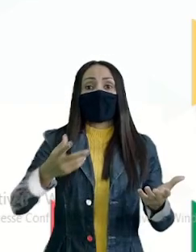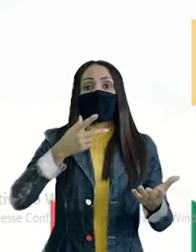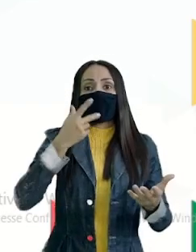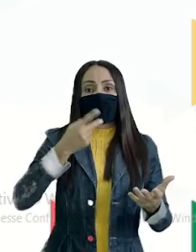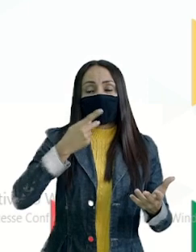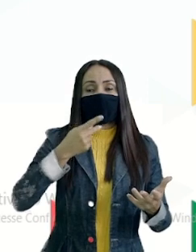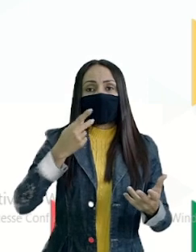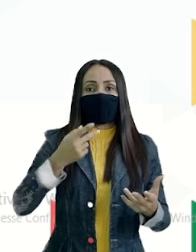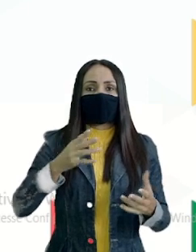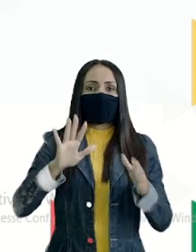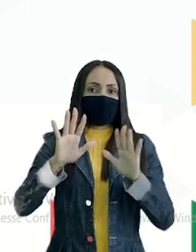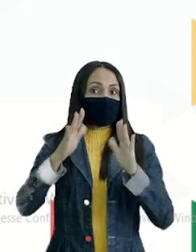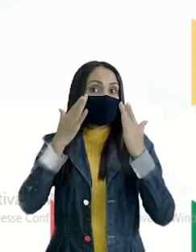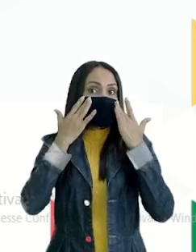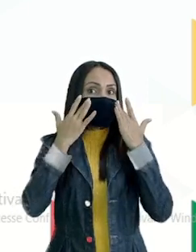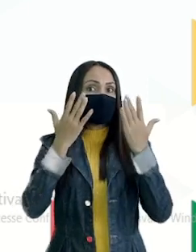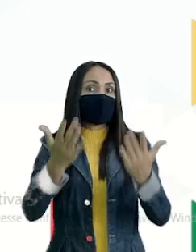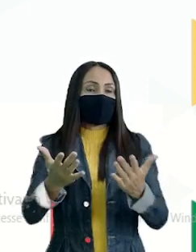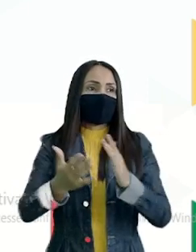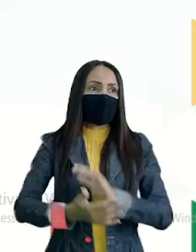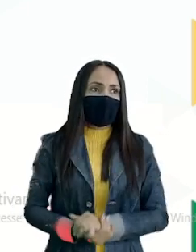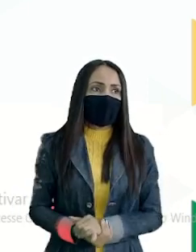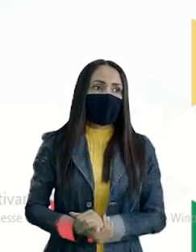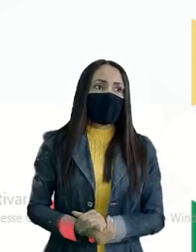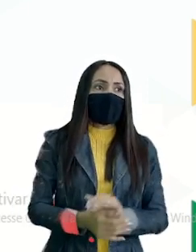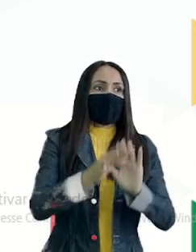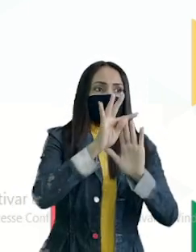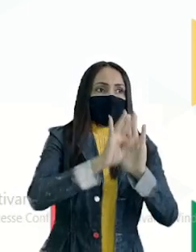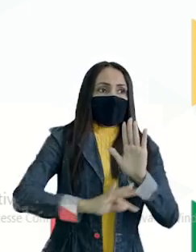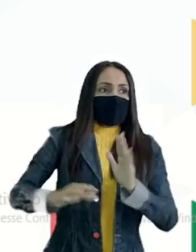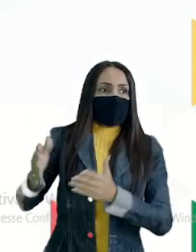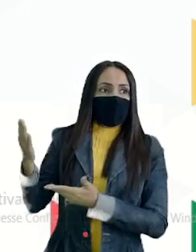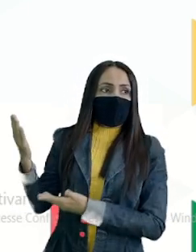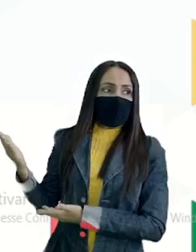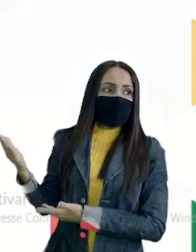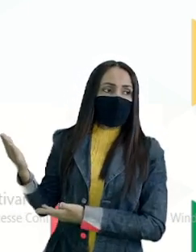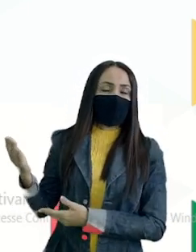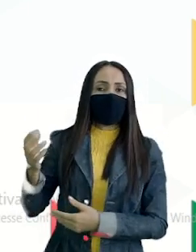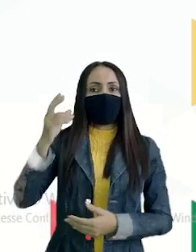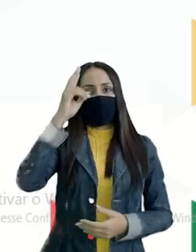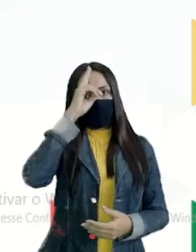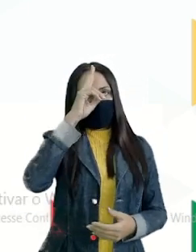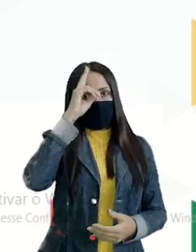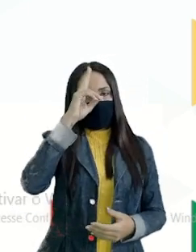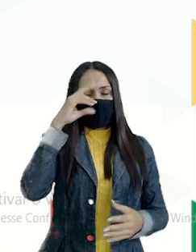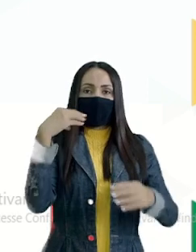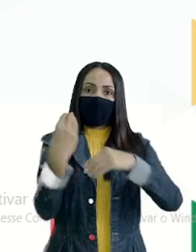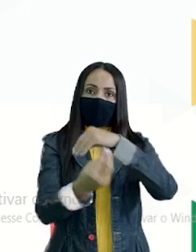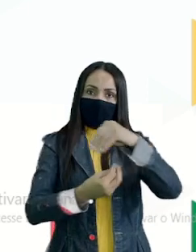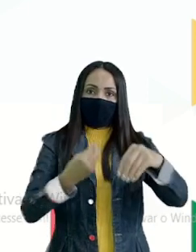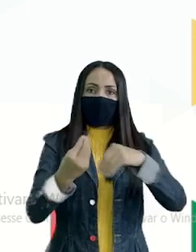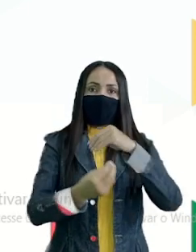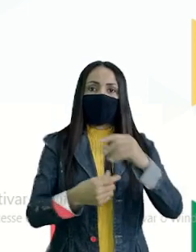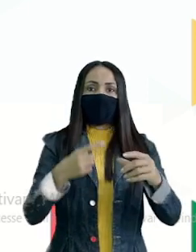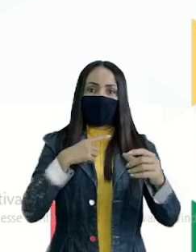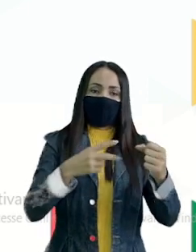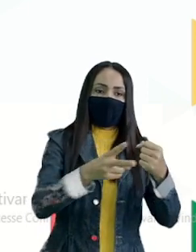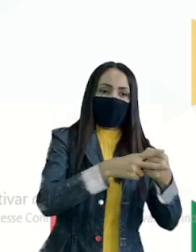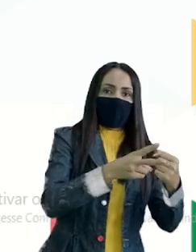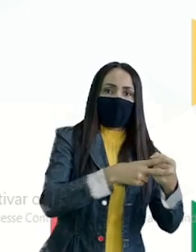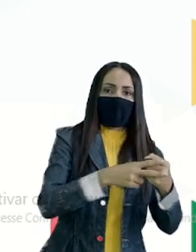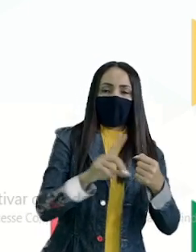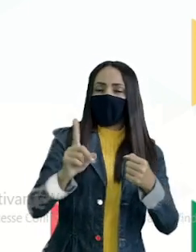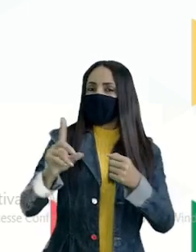sentido Vejam só esse texto Texto misto Lembrar que ele é misto Porque tem o elemento verbal E o